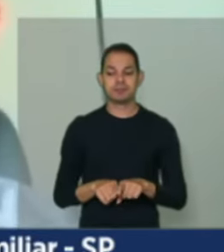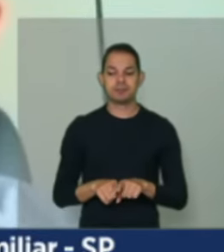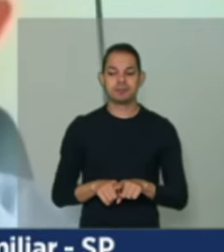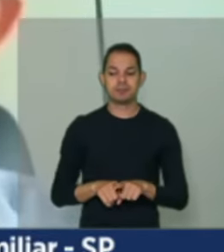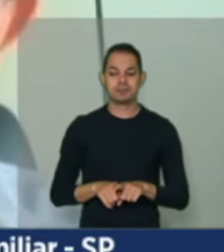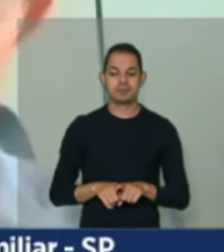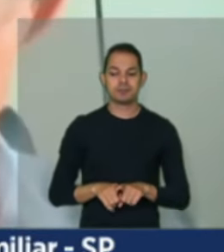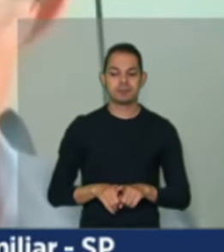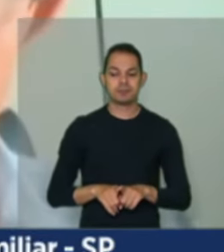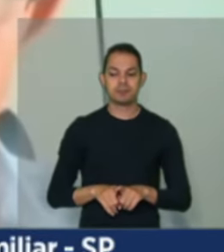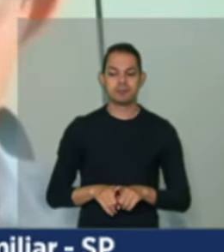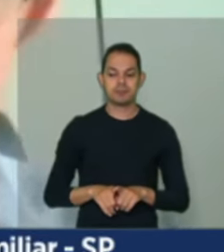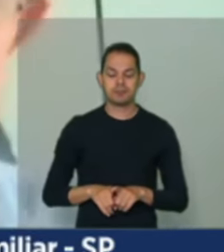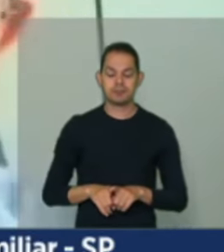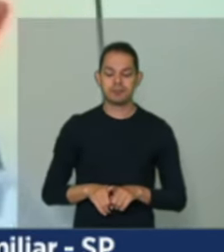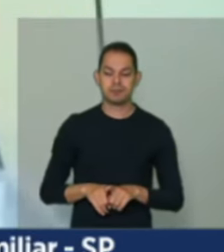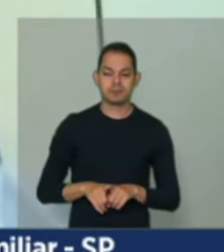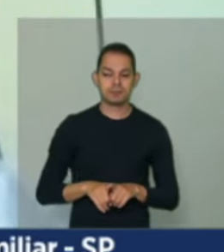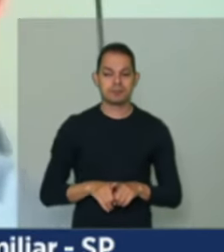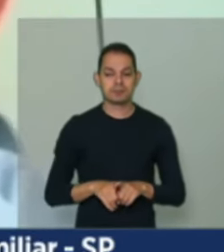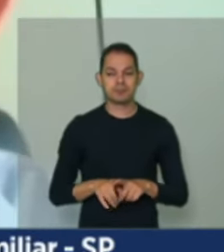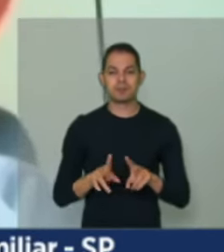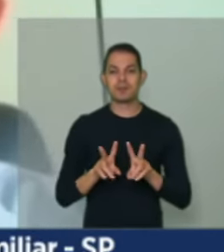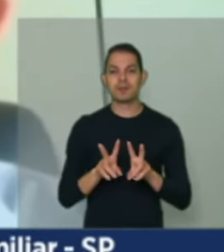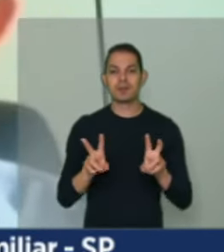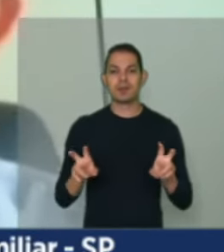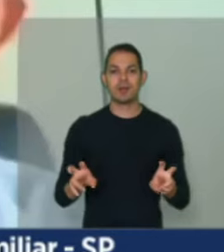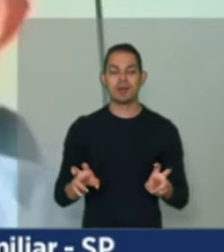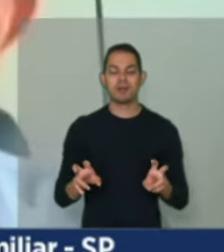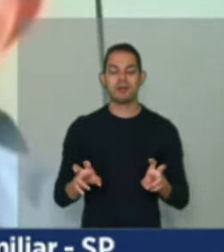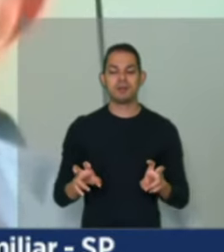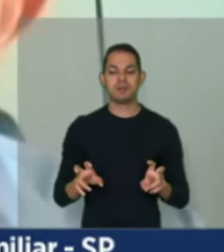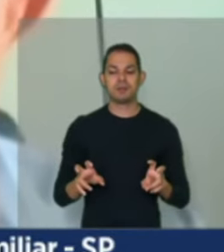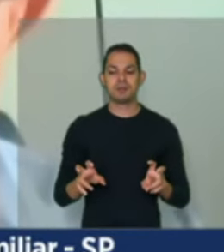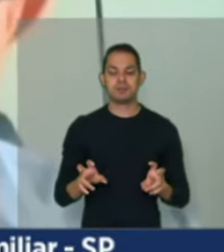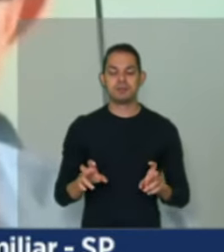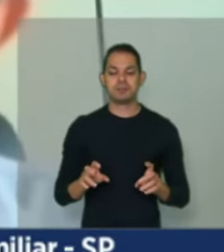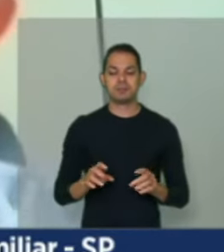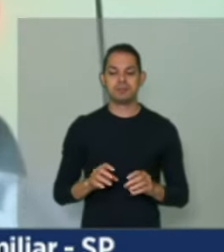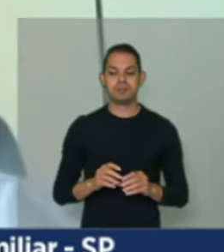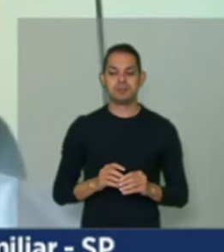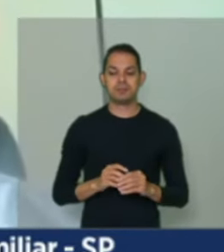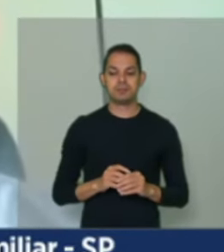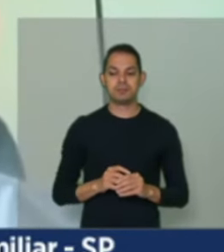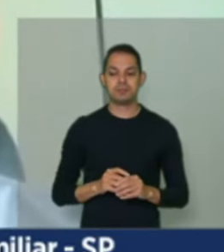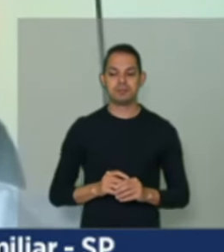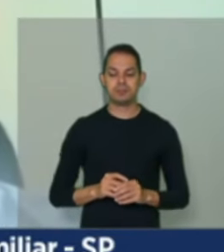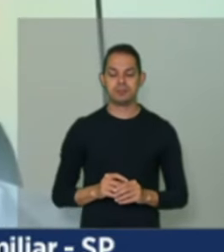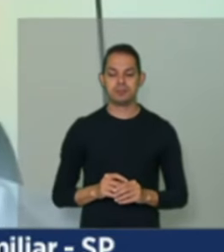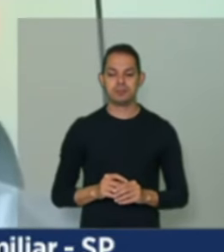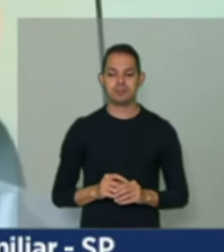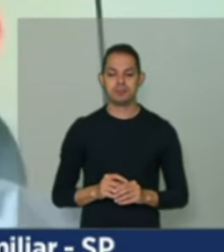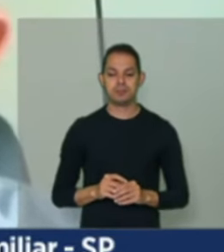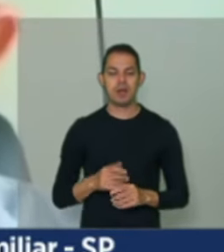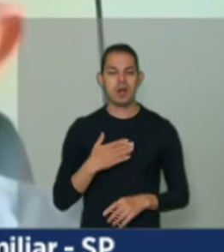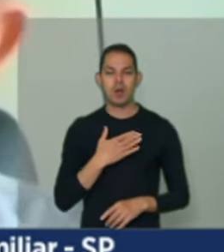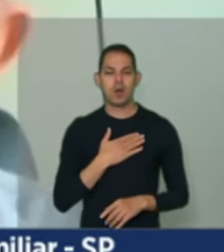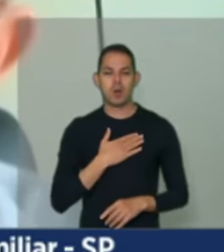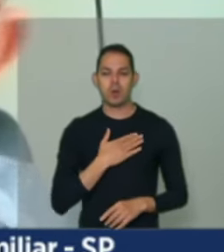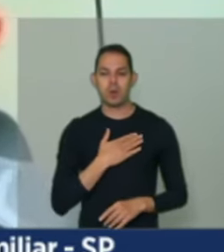aí a questão da sua insatisfação